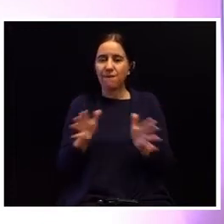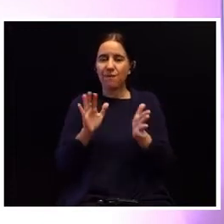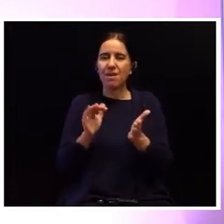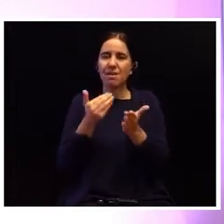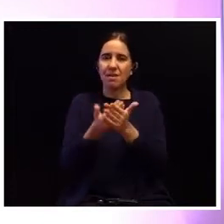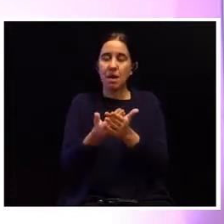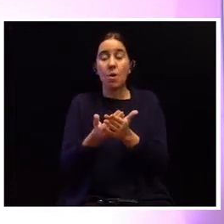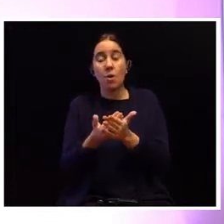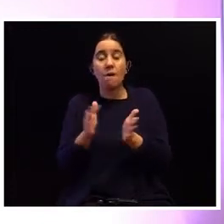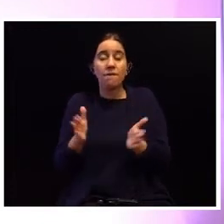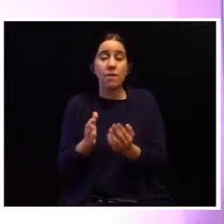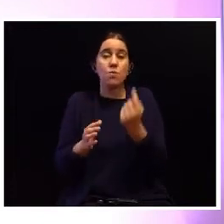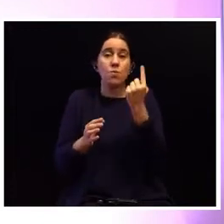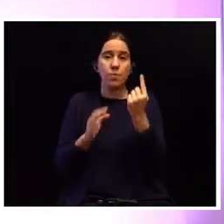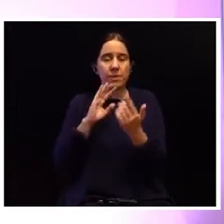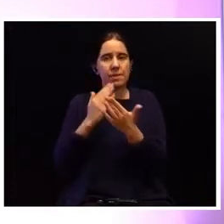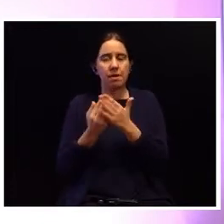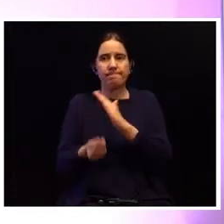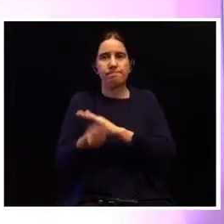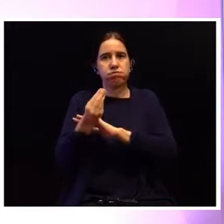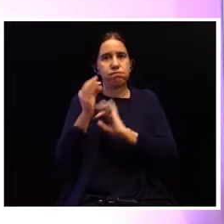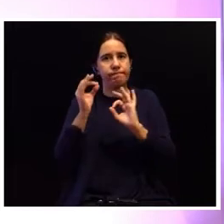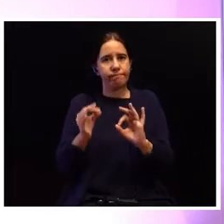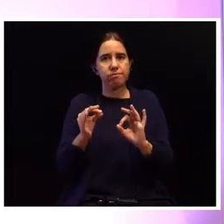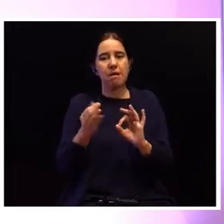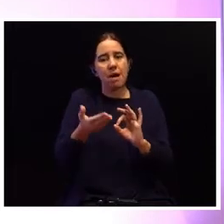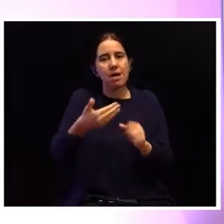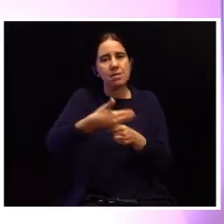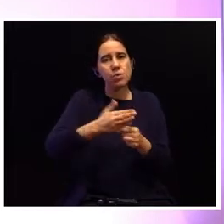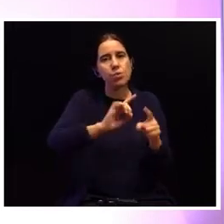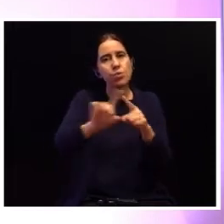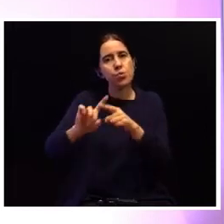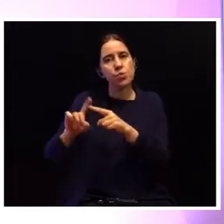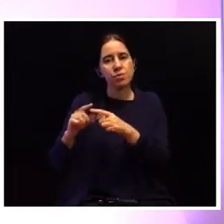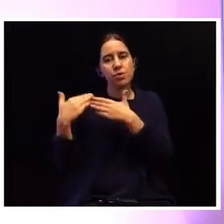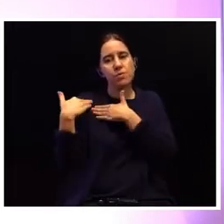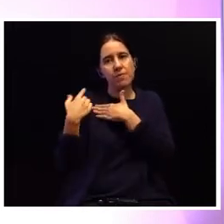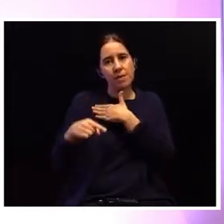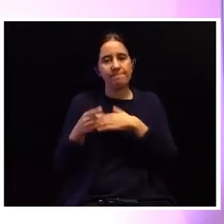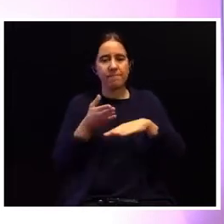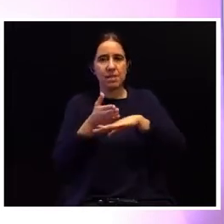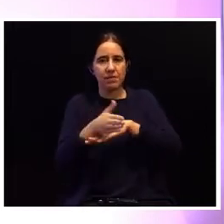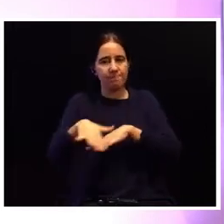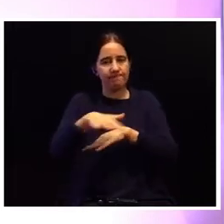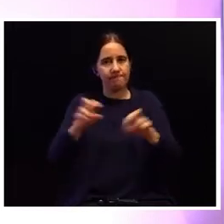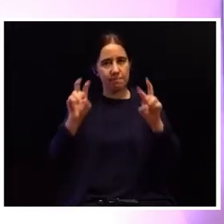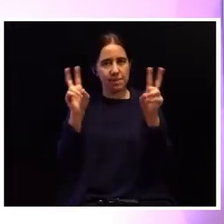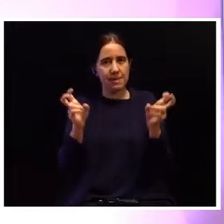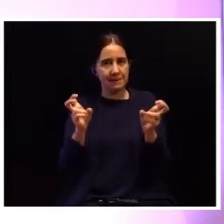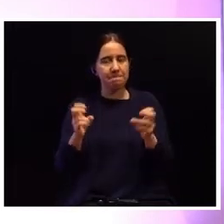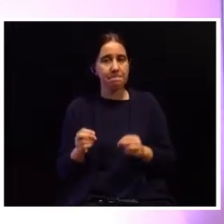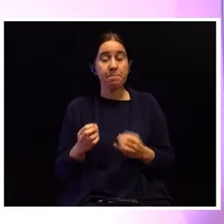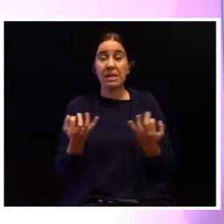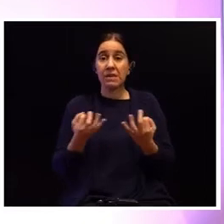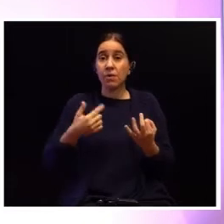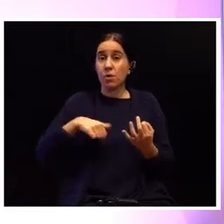de forma ímpar para os vários setores responsáveis pela intervenção nesta matéria. E